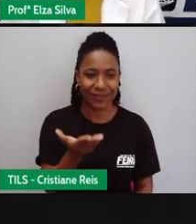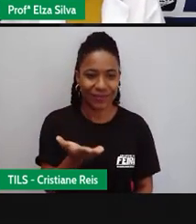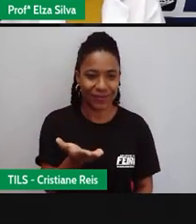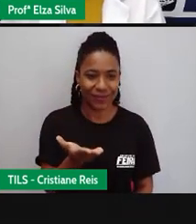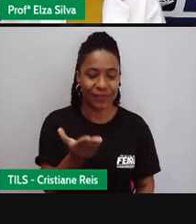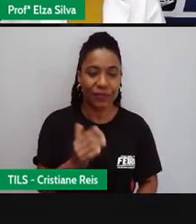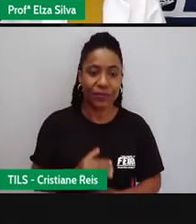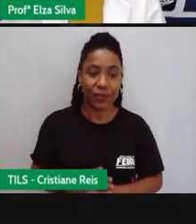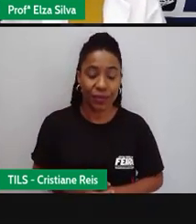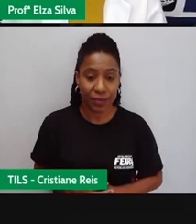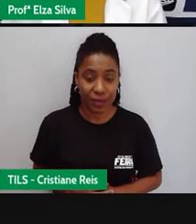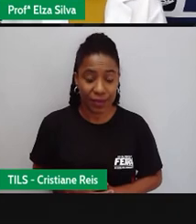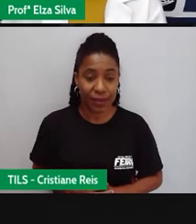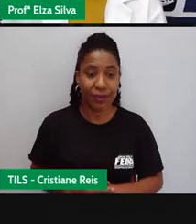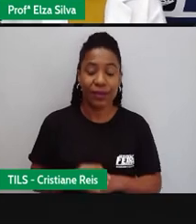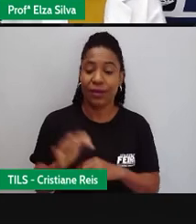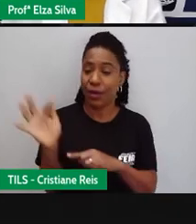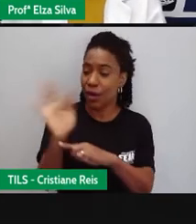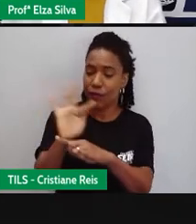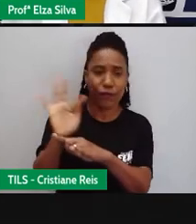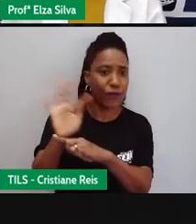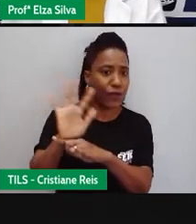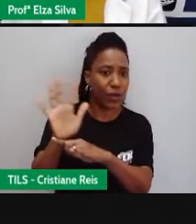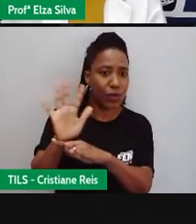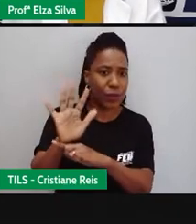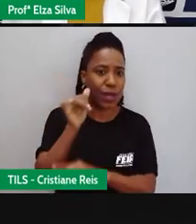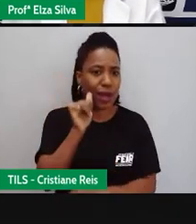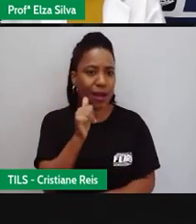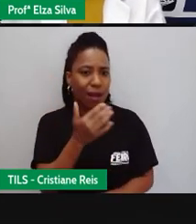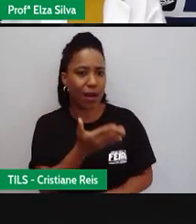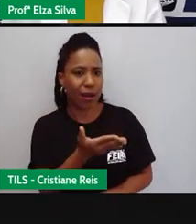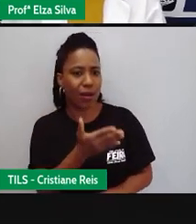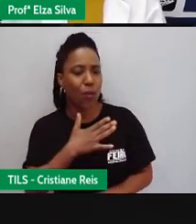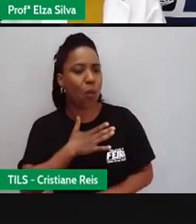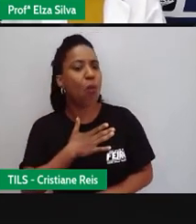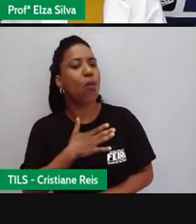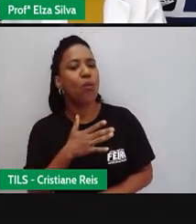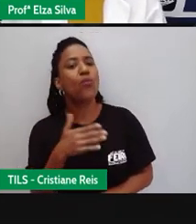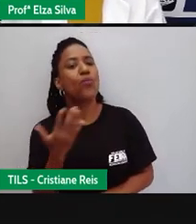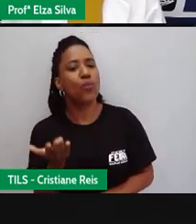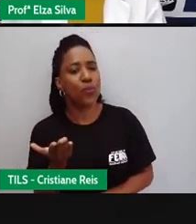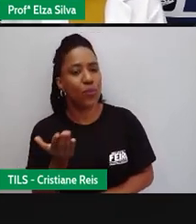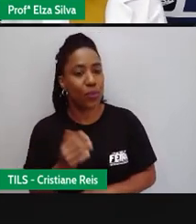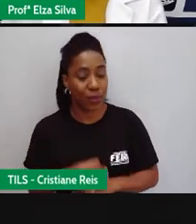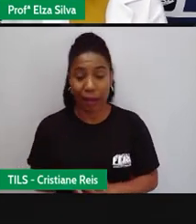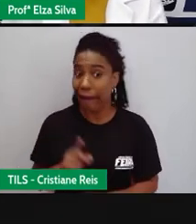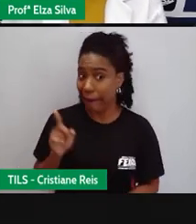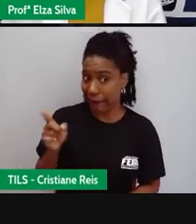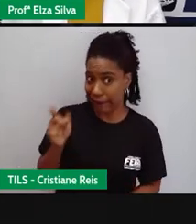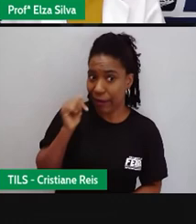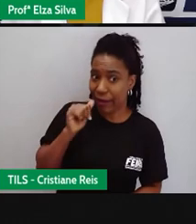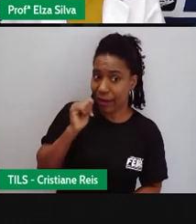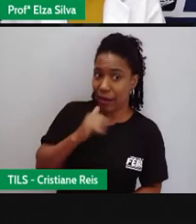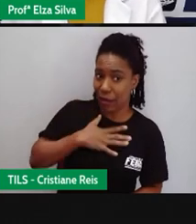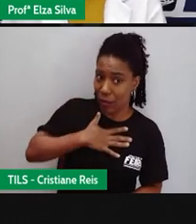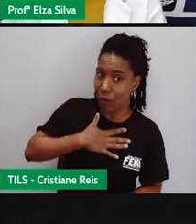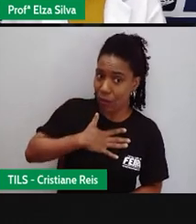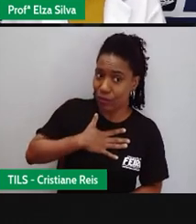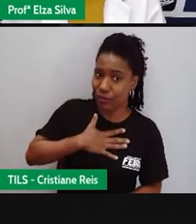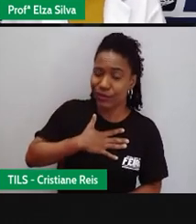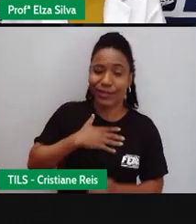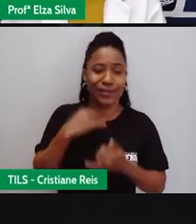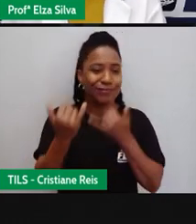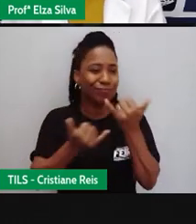Que tipo de filmes Ela gosta? She likes cartoons Ela gosta De desenhos